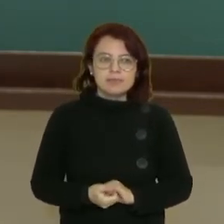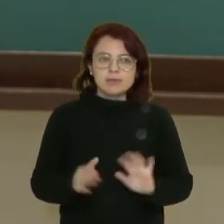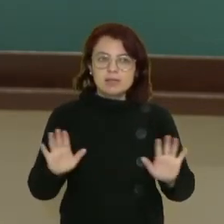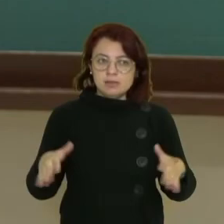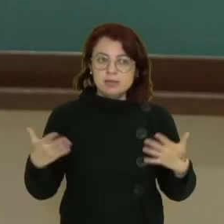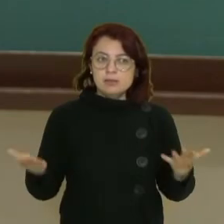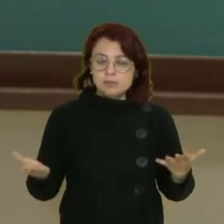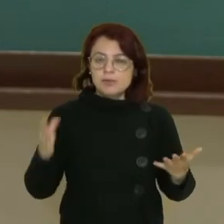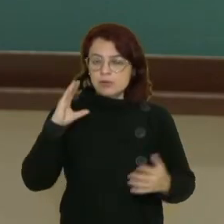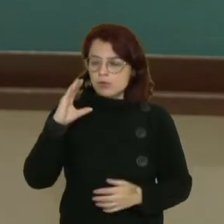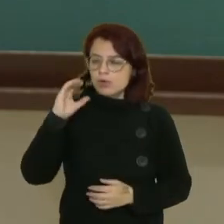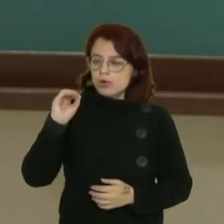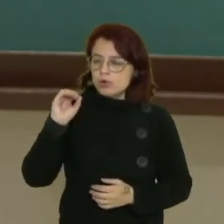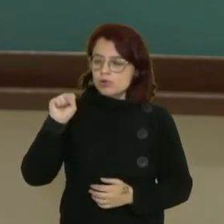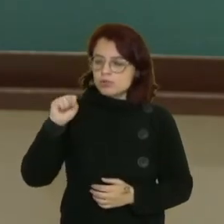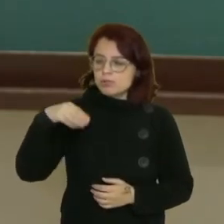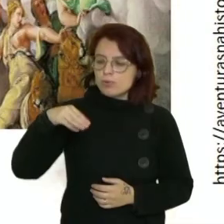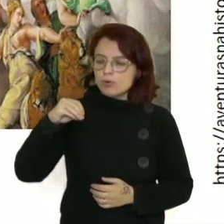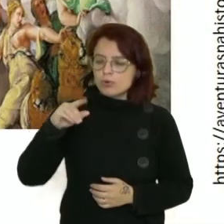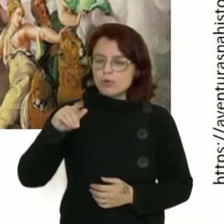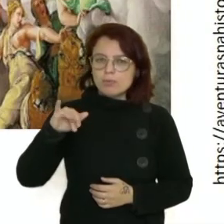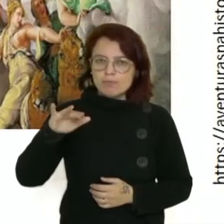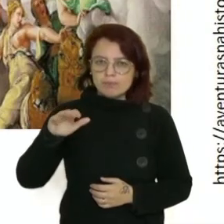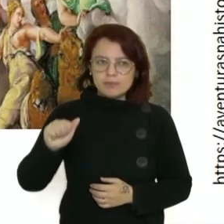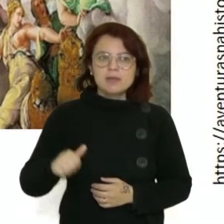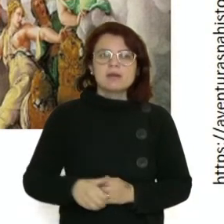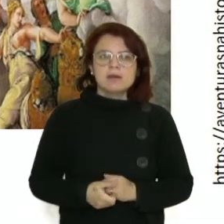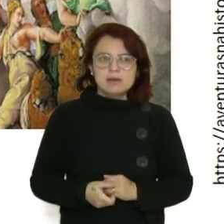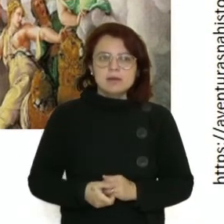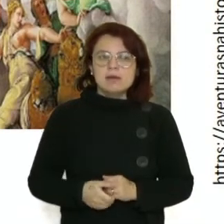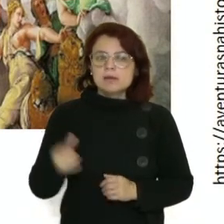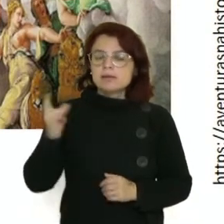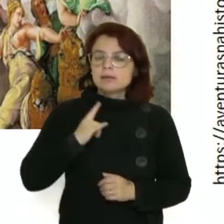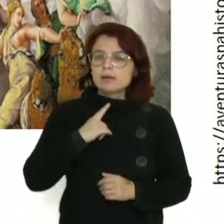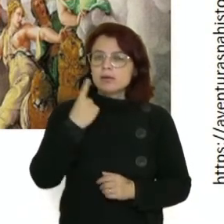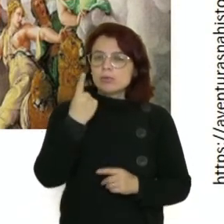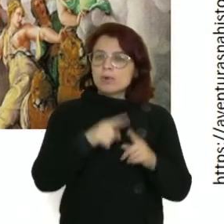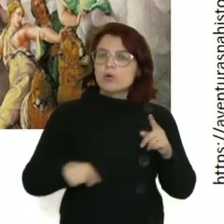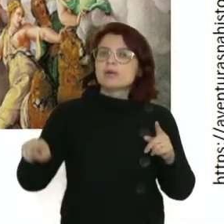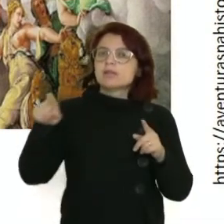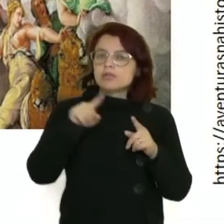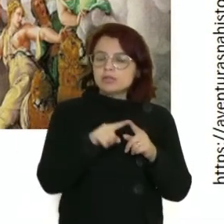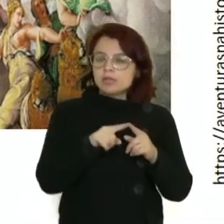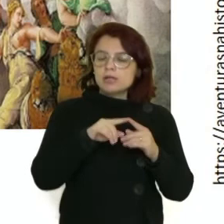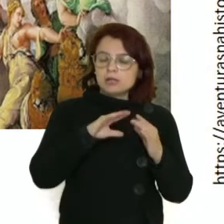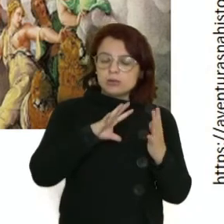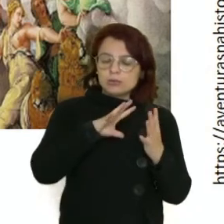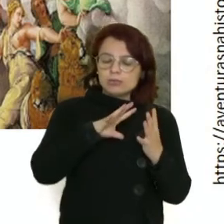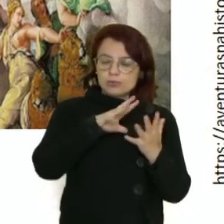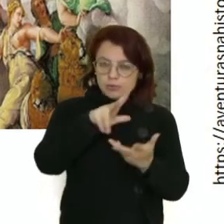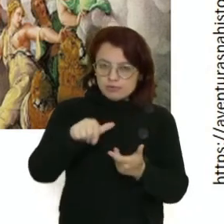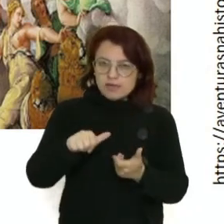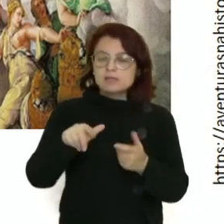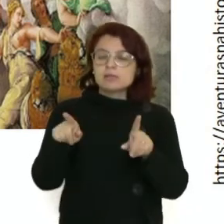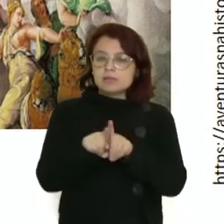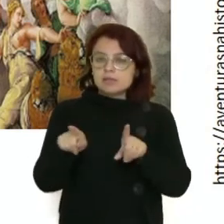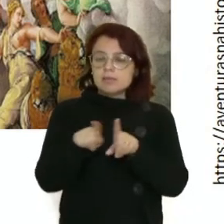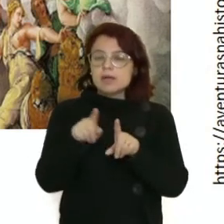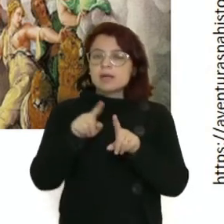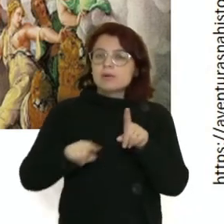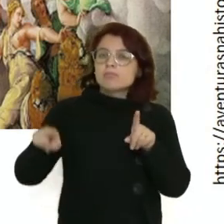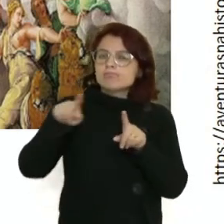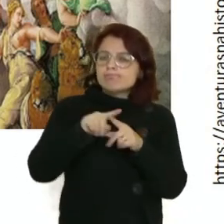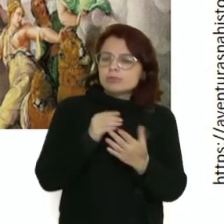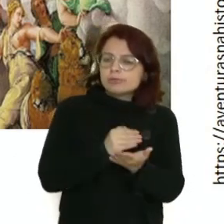Bom, cosmogonia e teogonia é uma origem tanto do universo como a origem dos deuses.